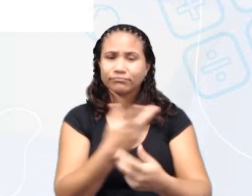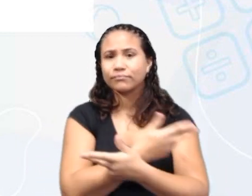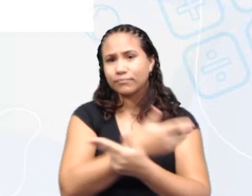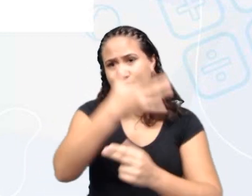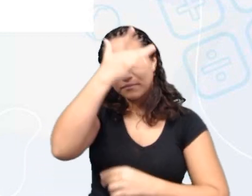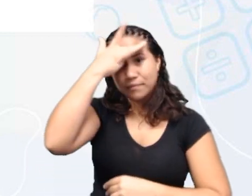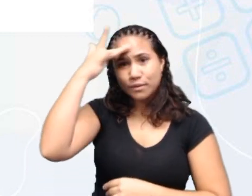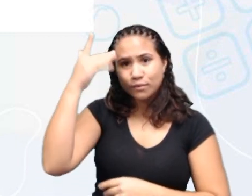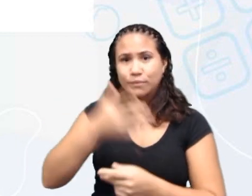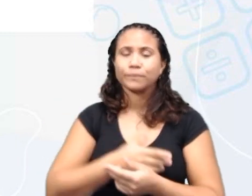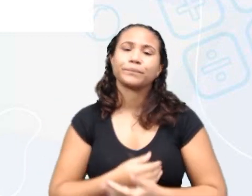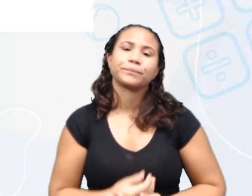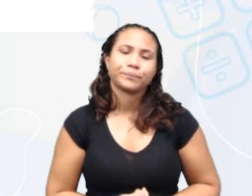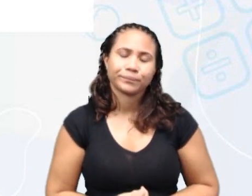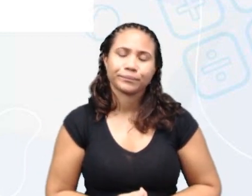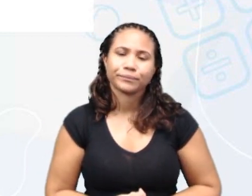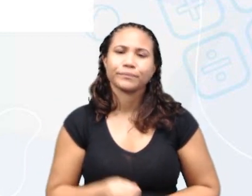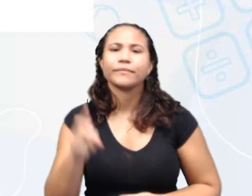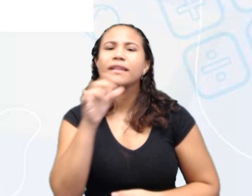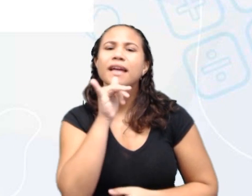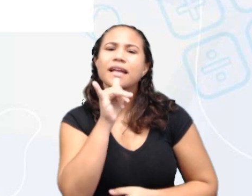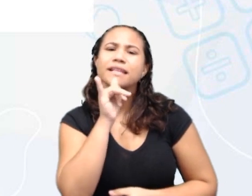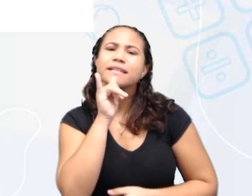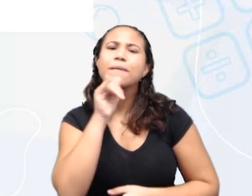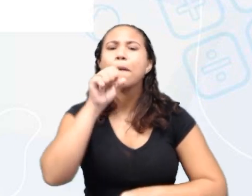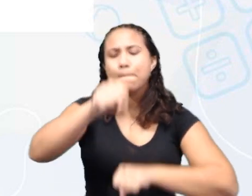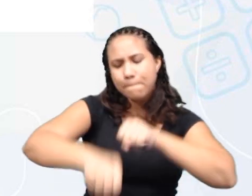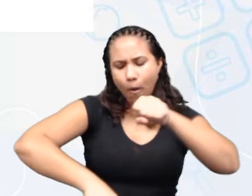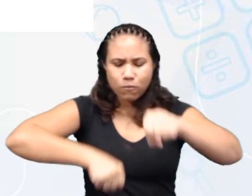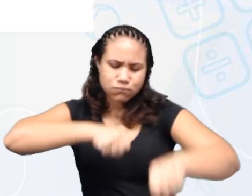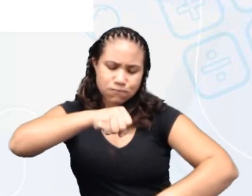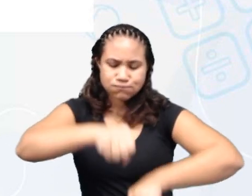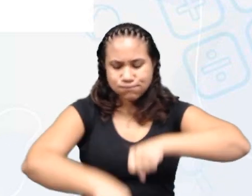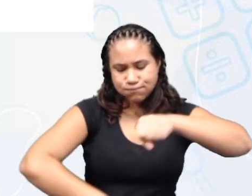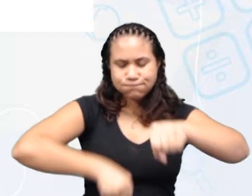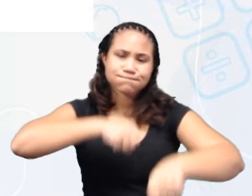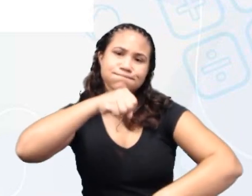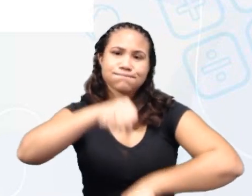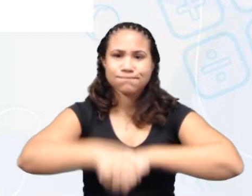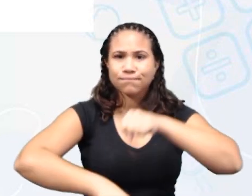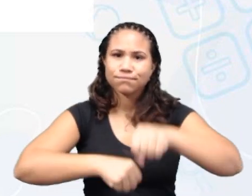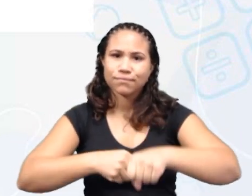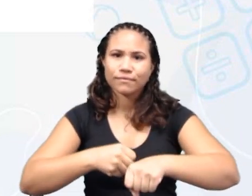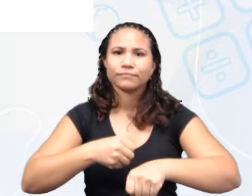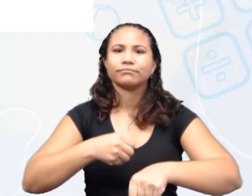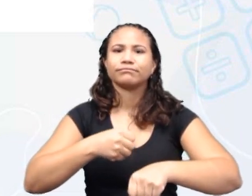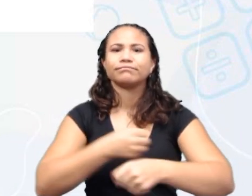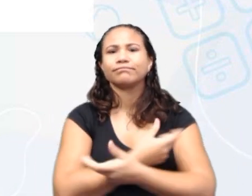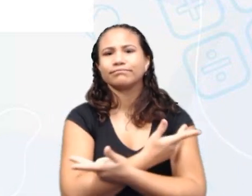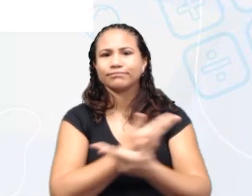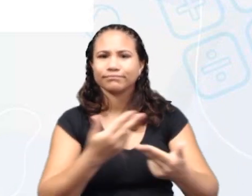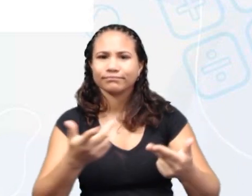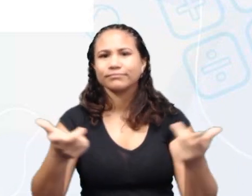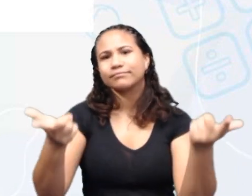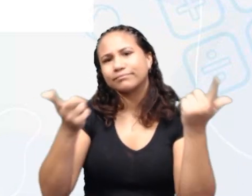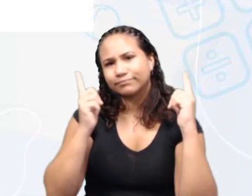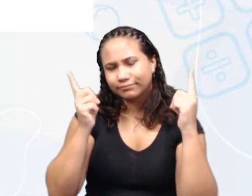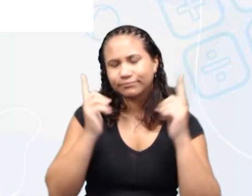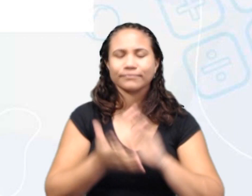E também temos o exemplo de uma bicicleta, que é muito utilizada para transporte e lazer.